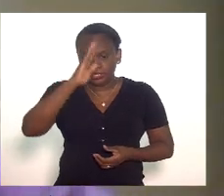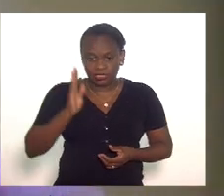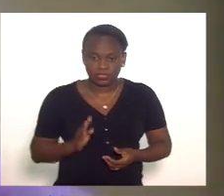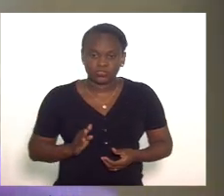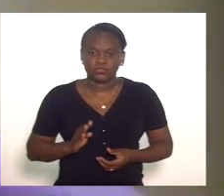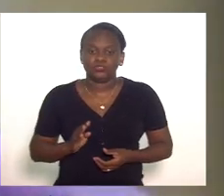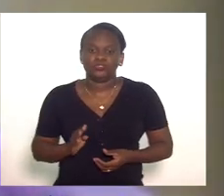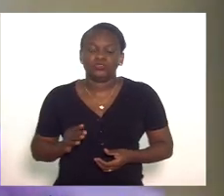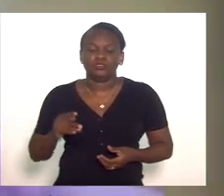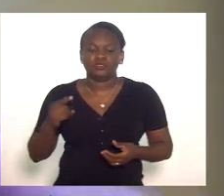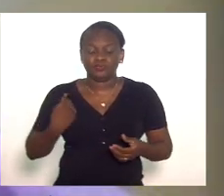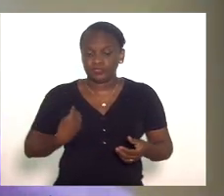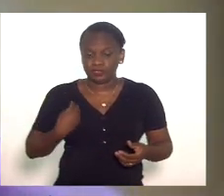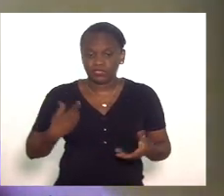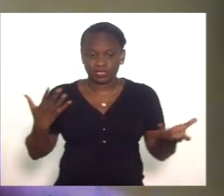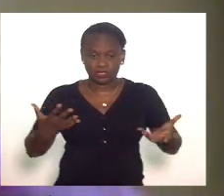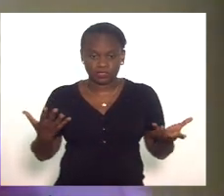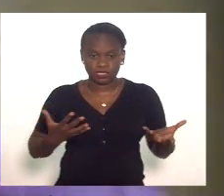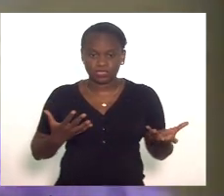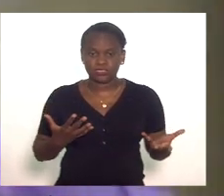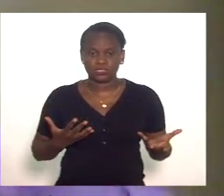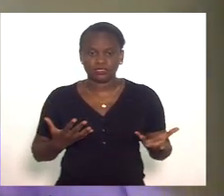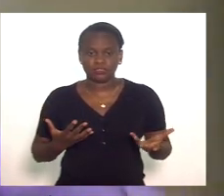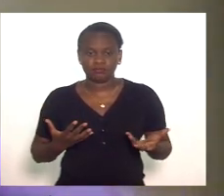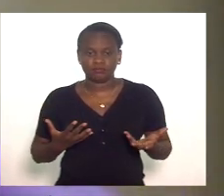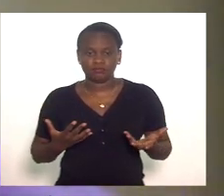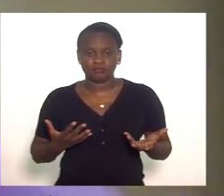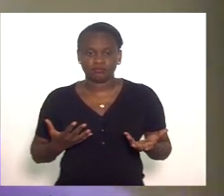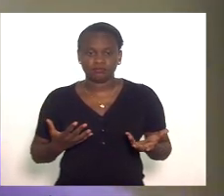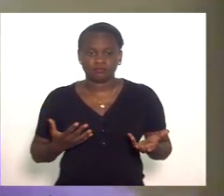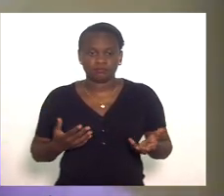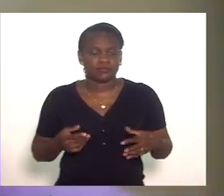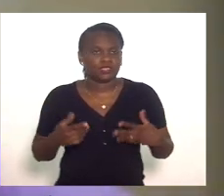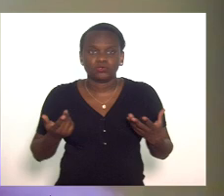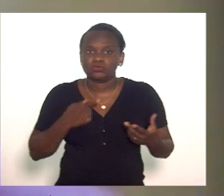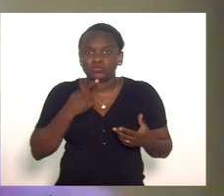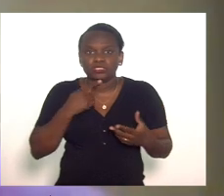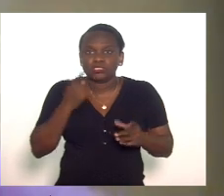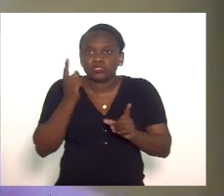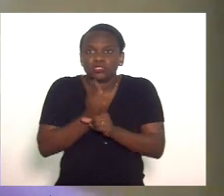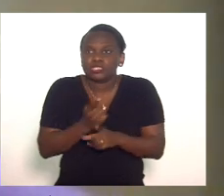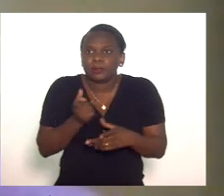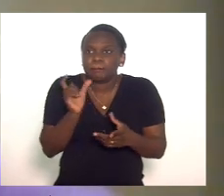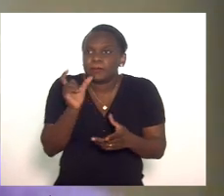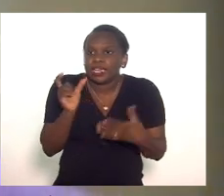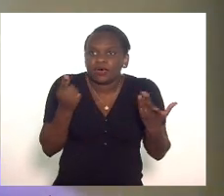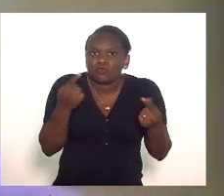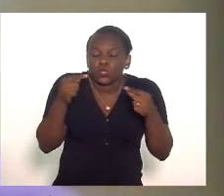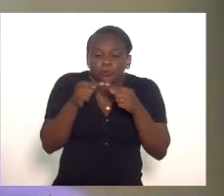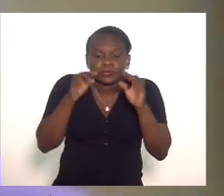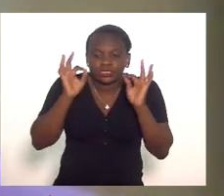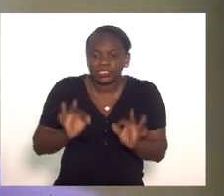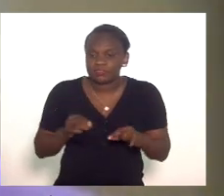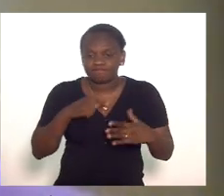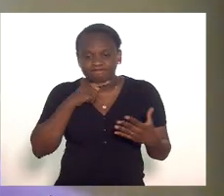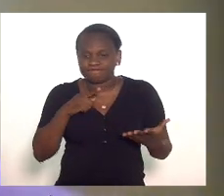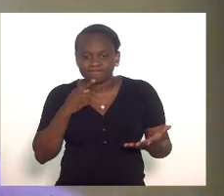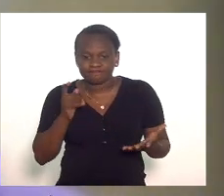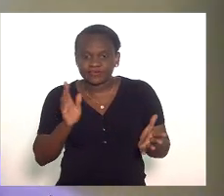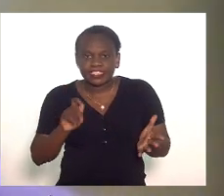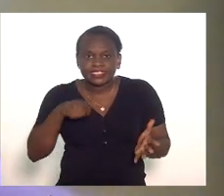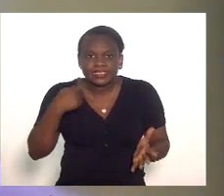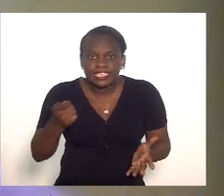vivendo uma situação eu não consigo encontrar um adjetivo preciso para